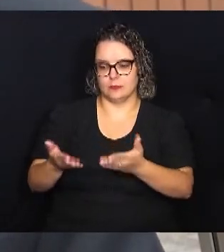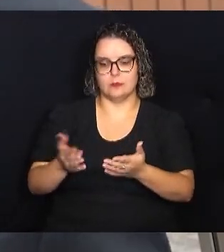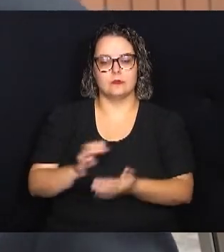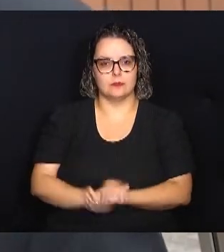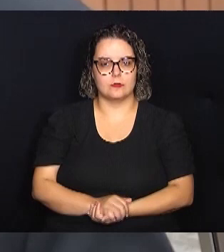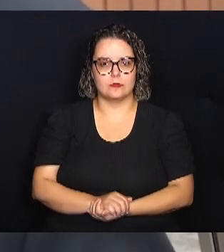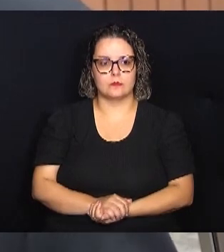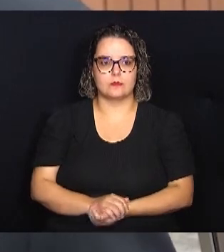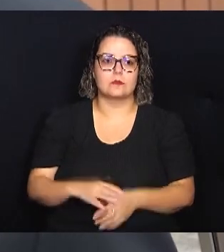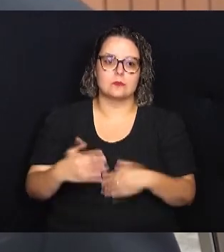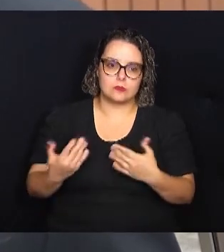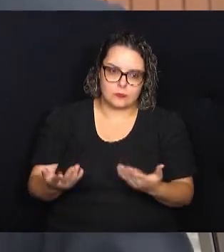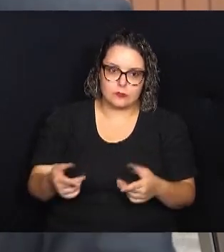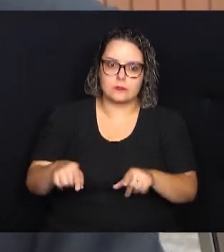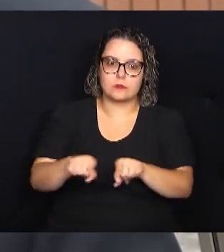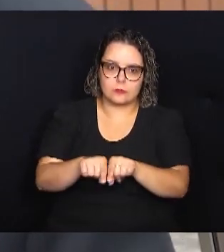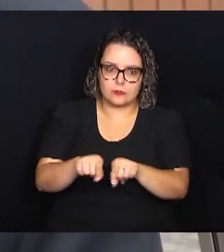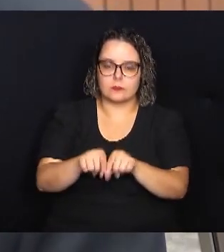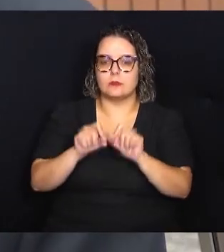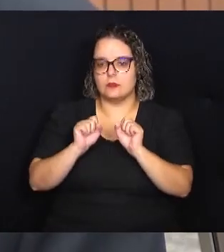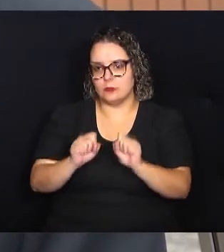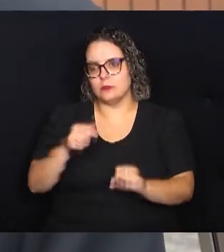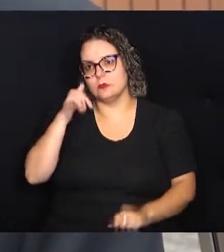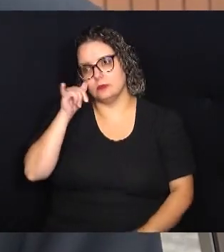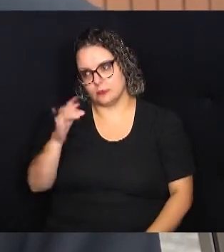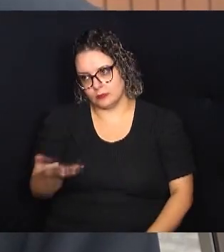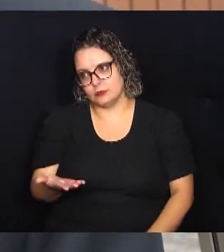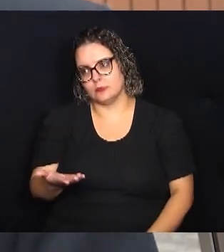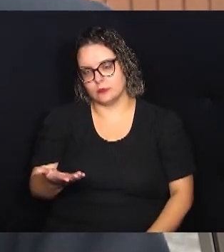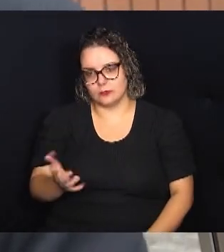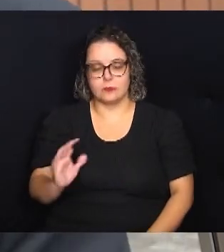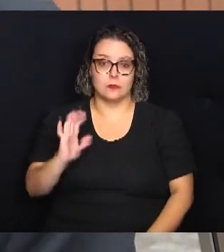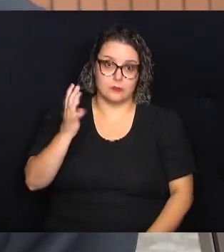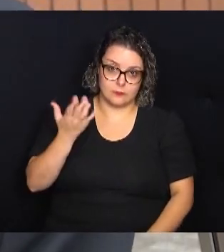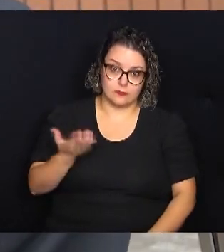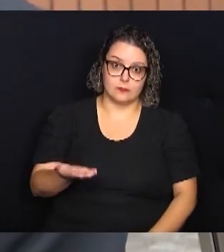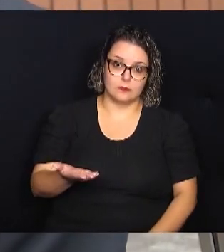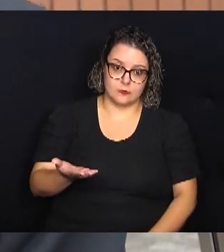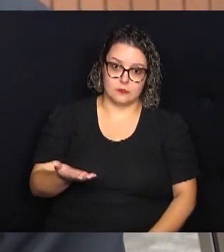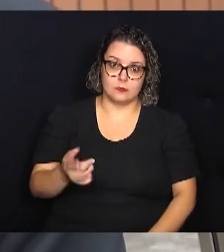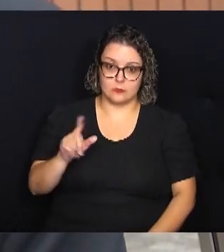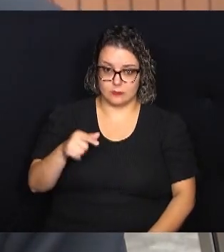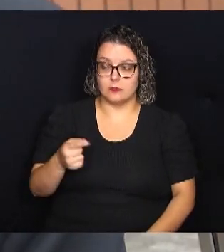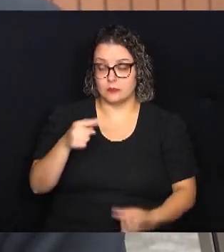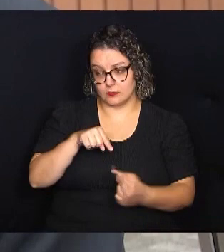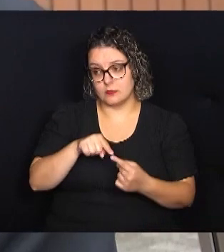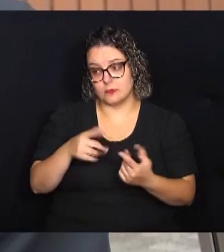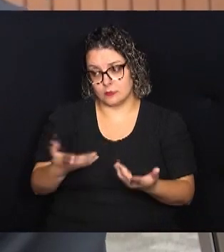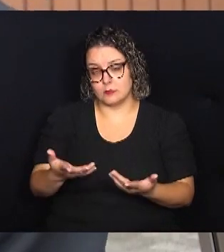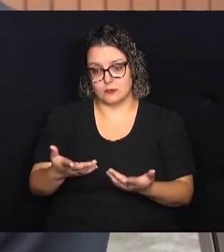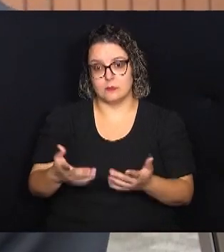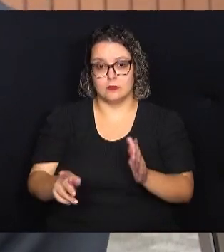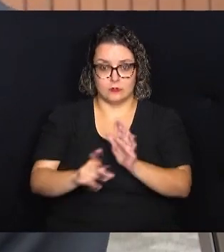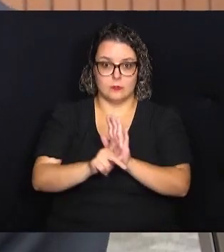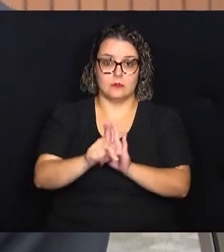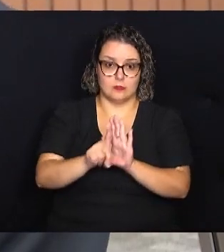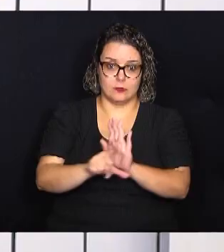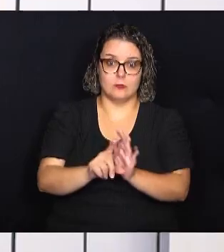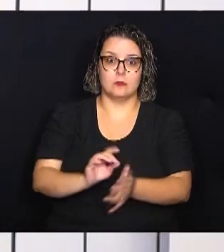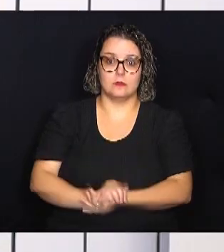Portanto, inclusive, poder evitar que isso ocorra. Então, é esse o objetivo do projeto de lei.